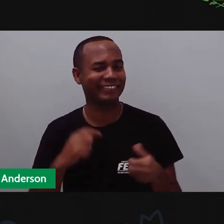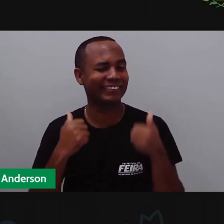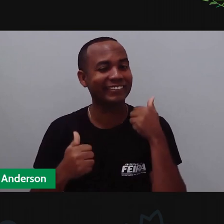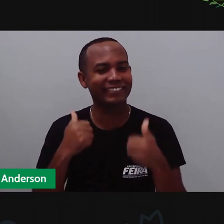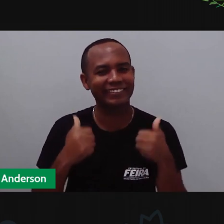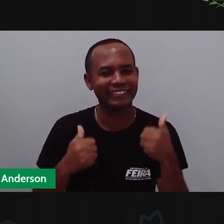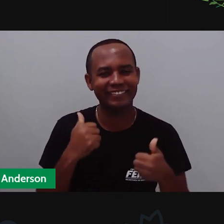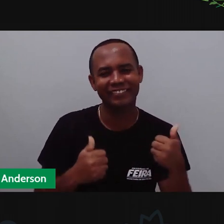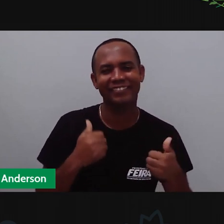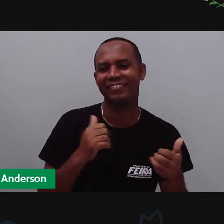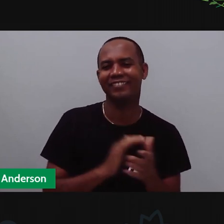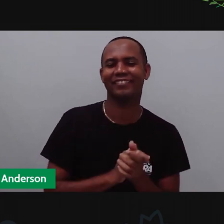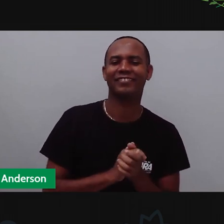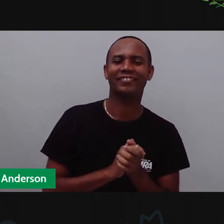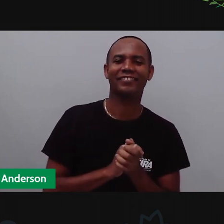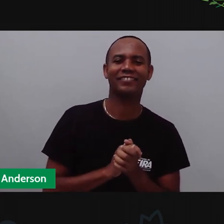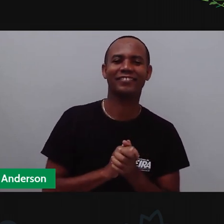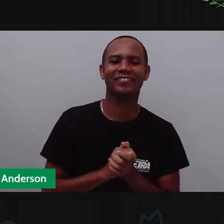Voltou pra gente!